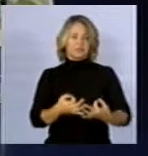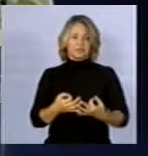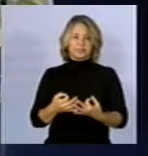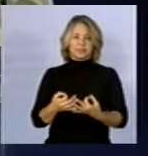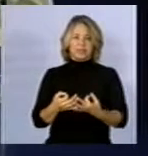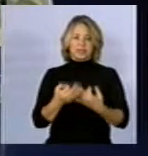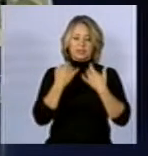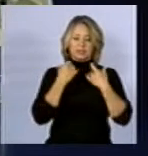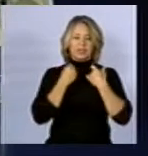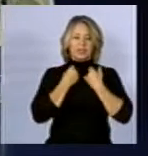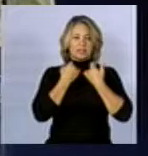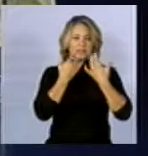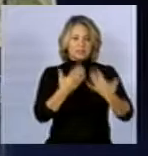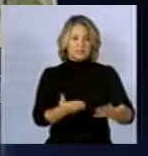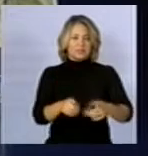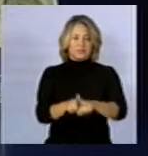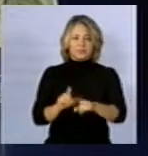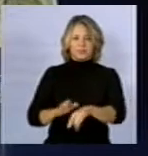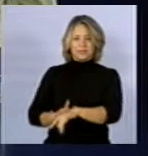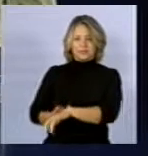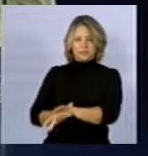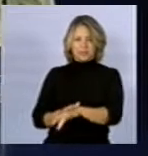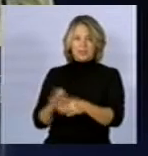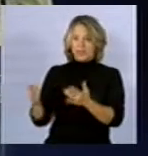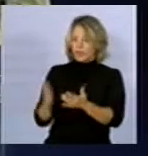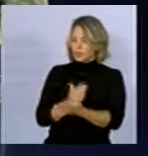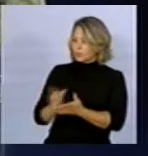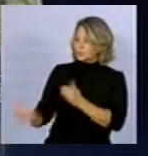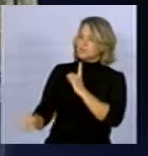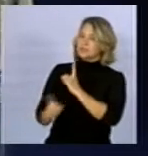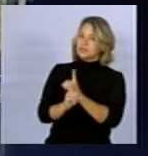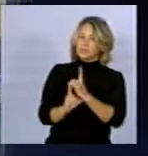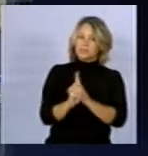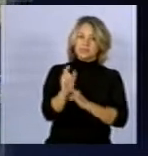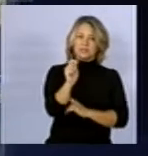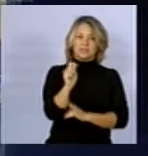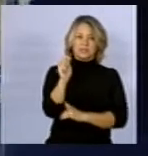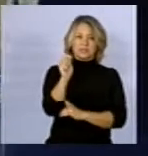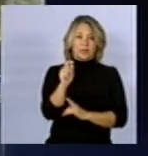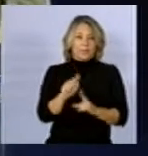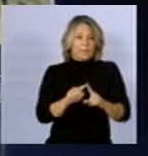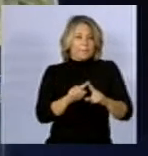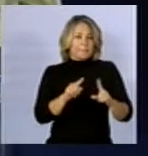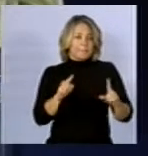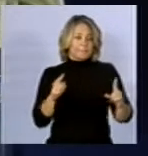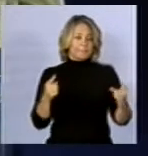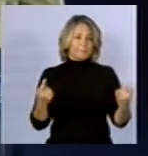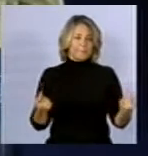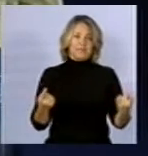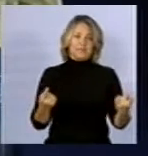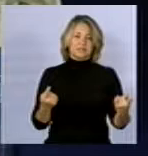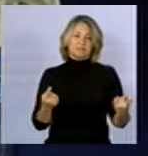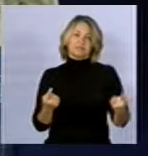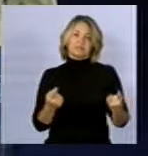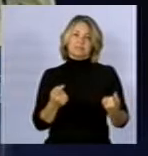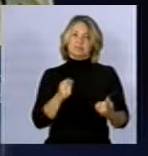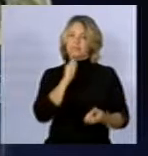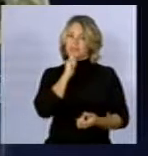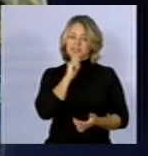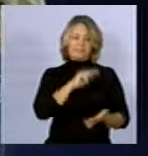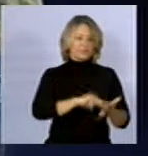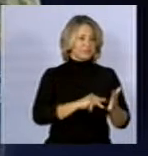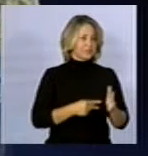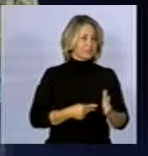exposição e doença. Alguns encontraram a associação, mas ela não foi, ora, não foi significativa.